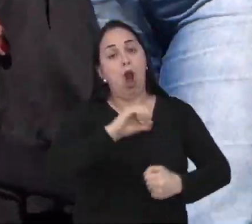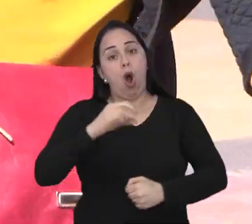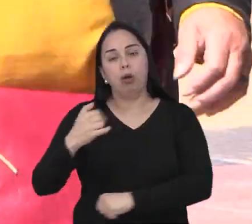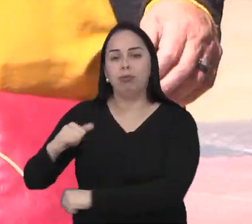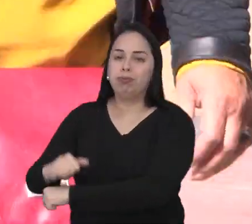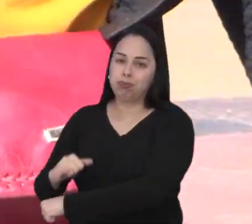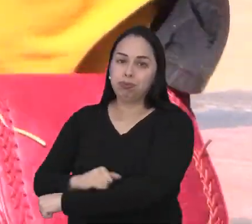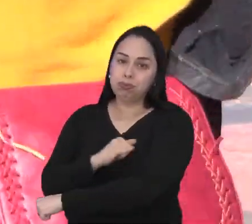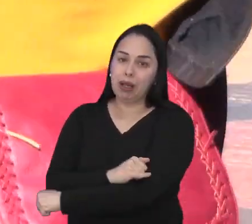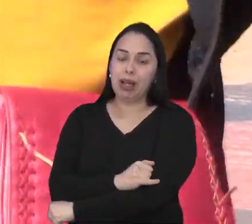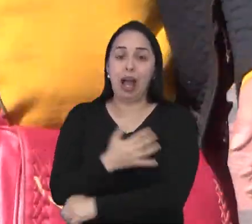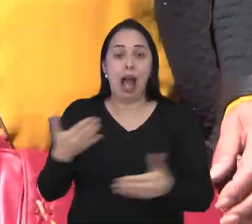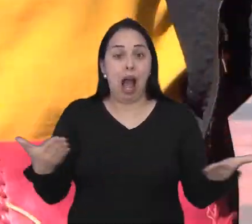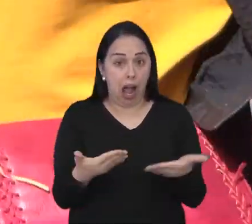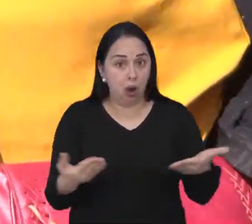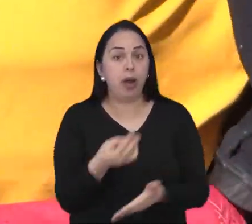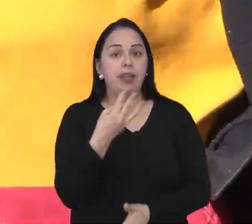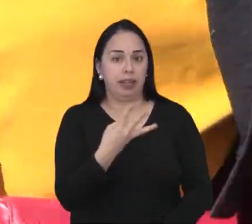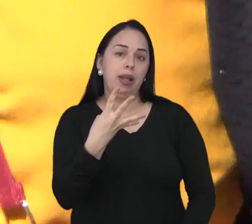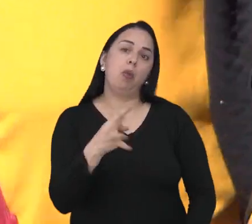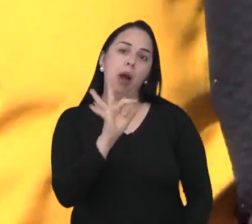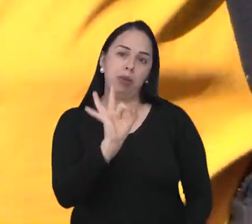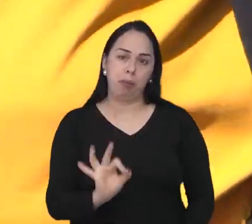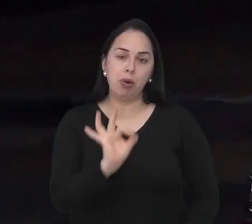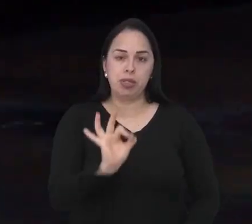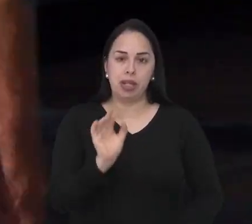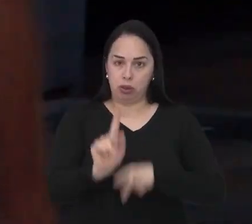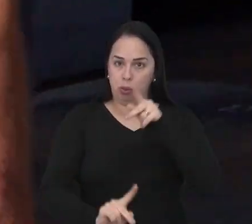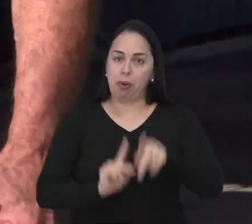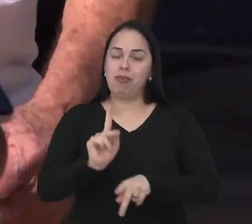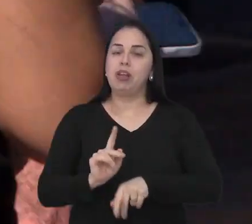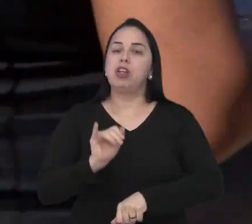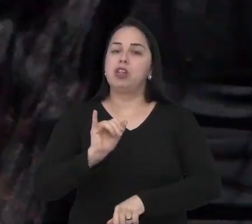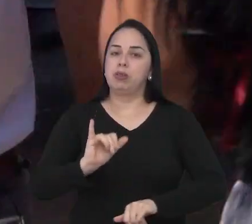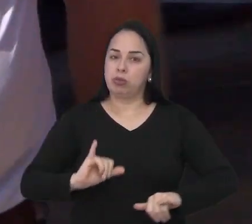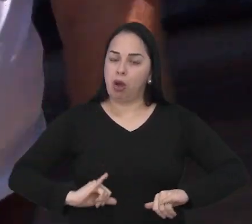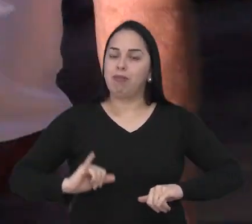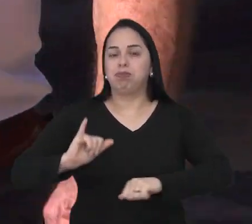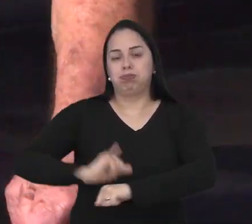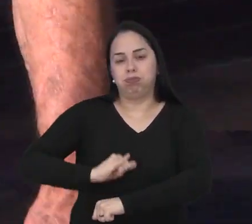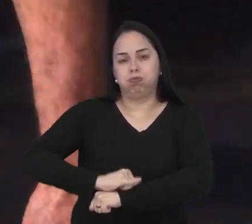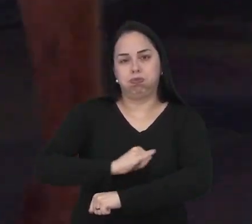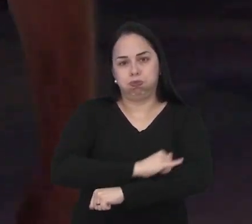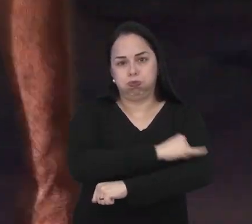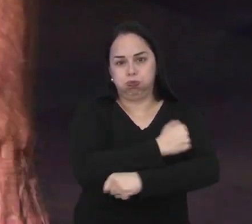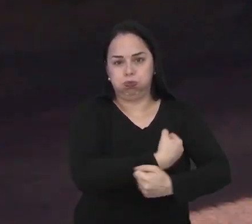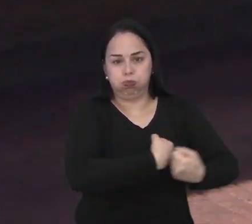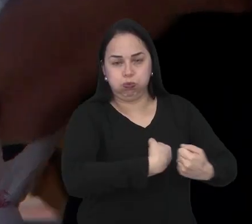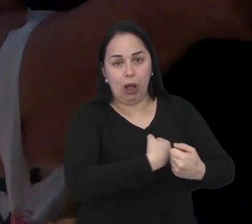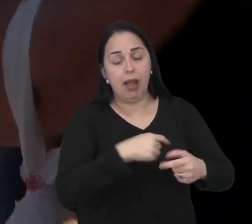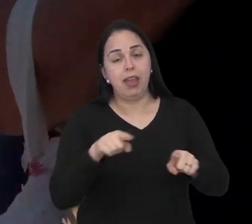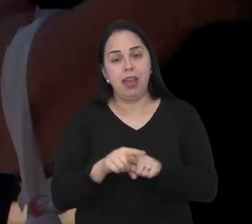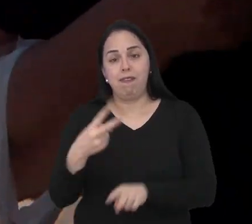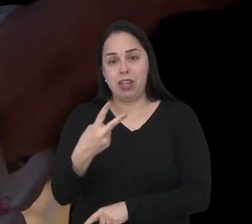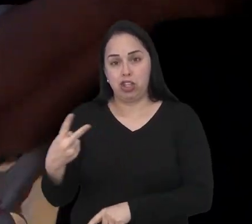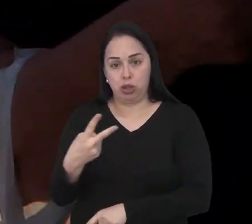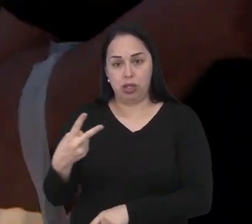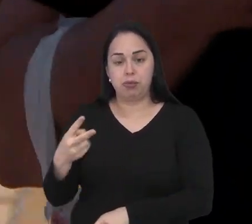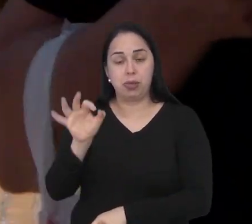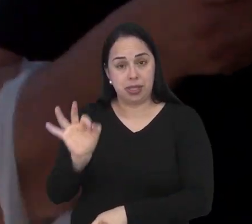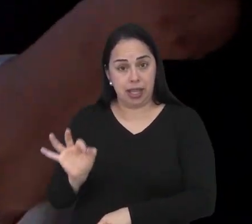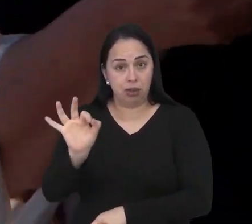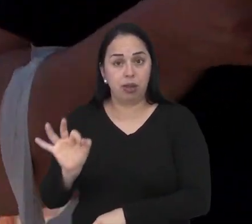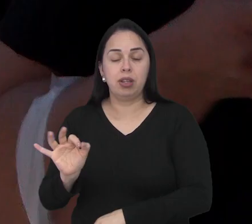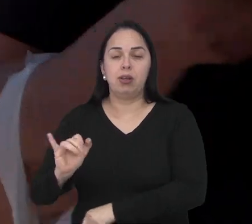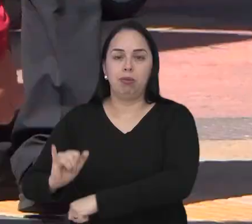brasileiros serão obesos ou terão sobrepeso. Atualmente, 34% da população adulta sofre de